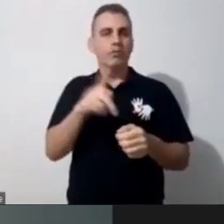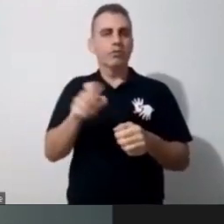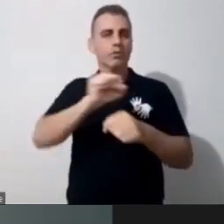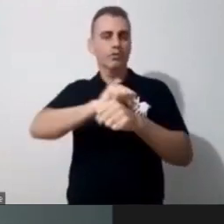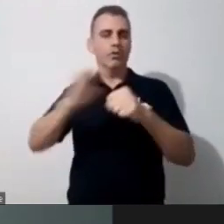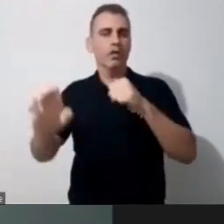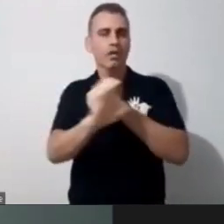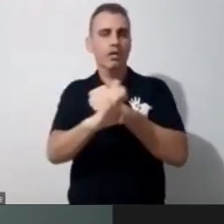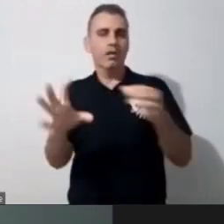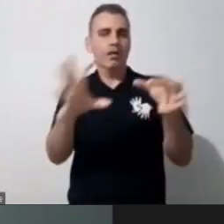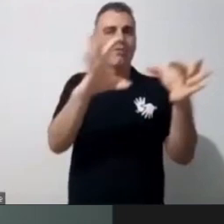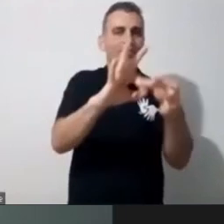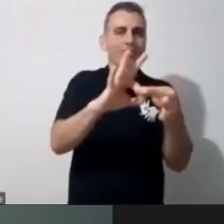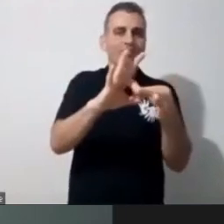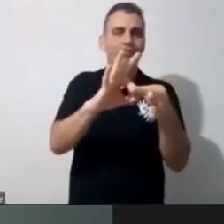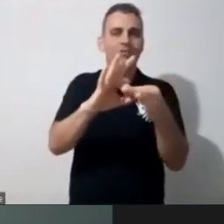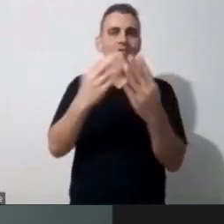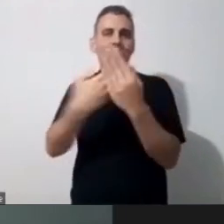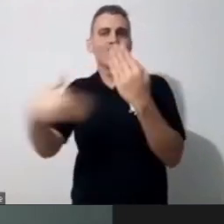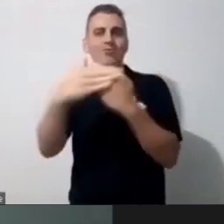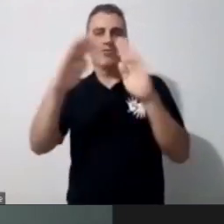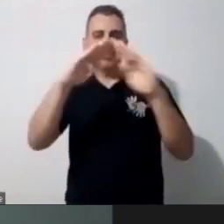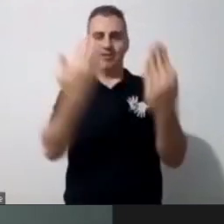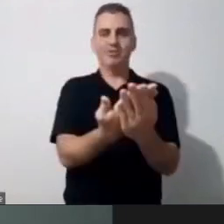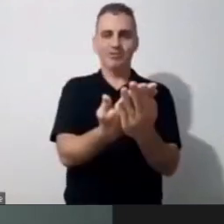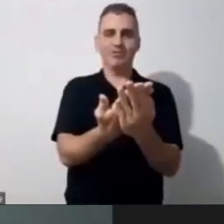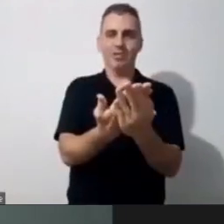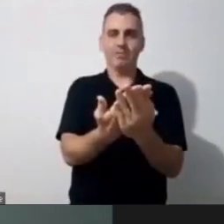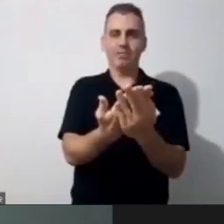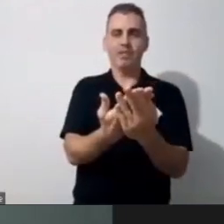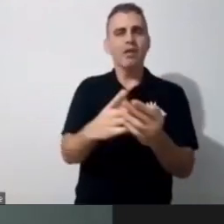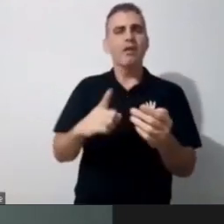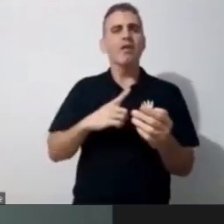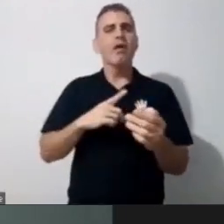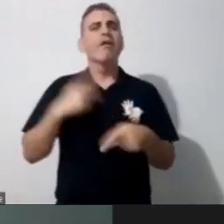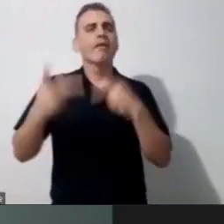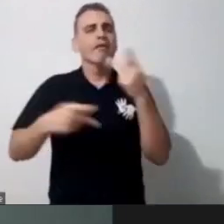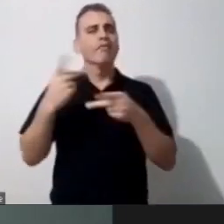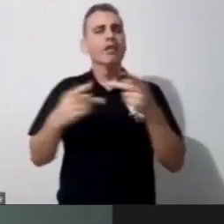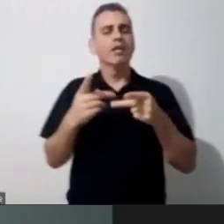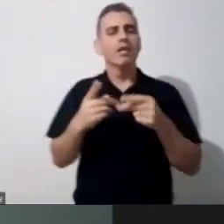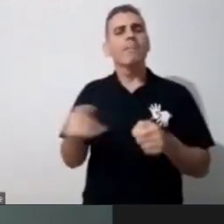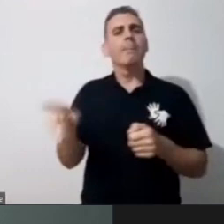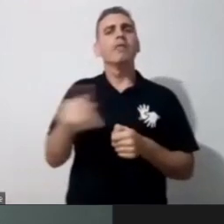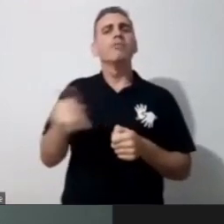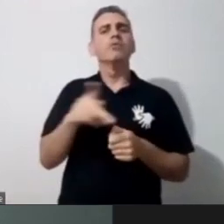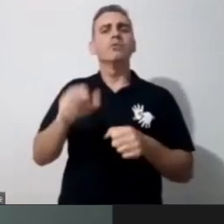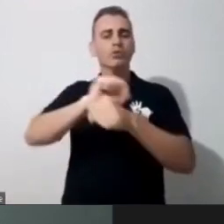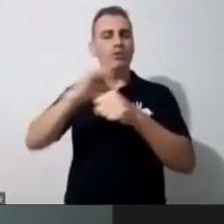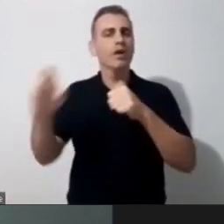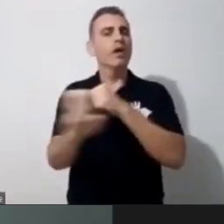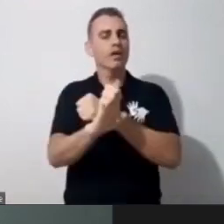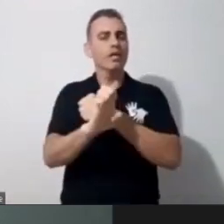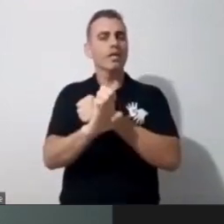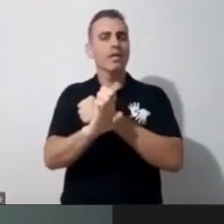lembrar e reforçar, esse nosso papel enquanto professor do AEE é reforçar a comunidade